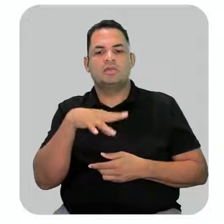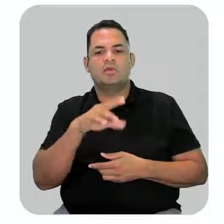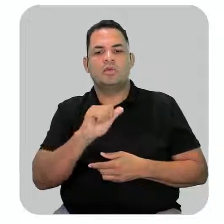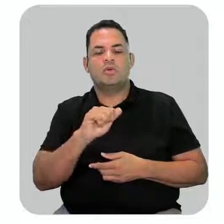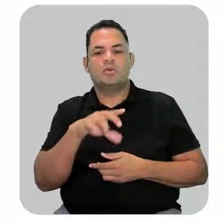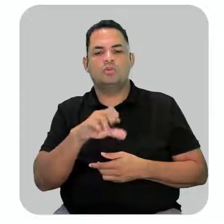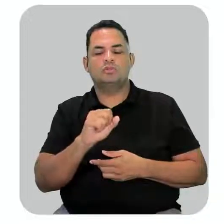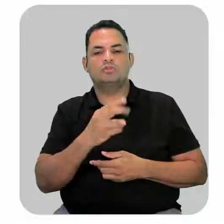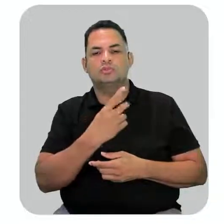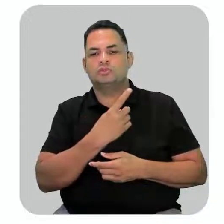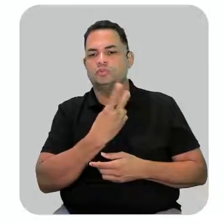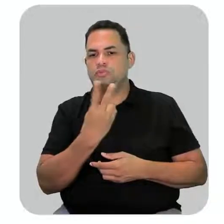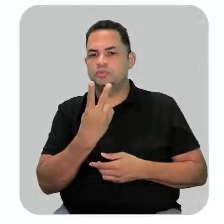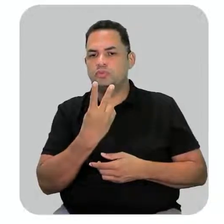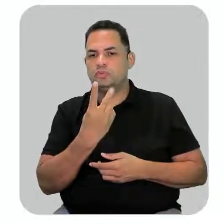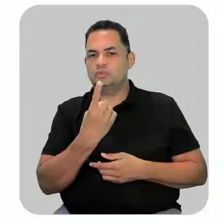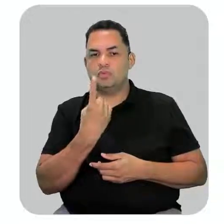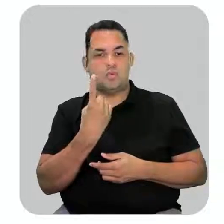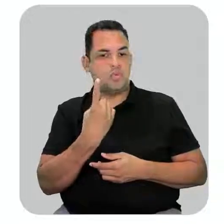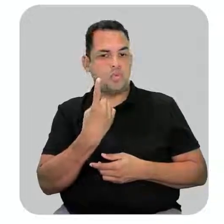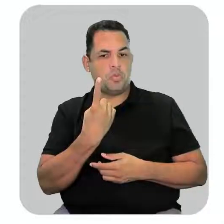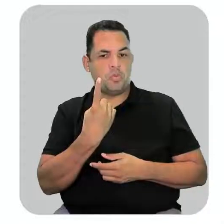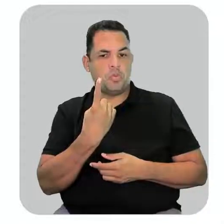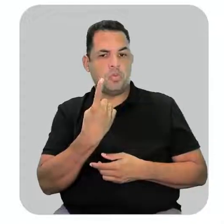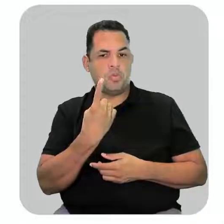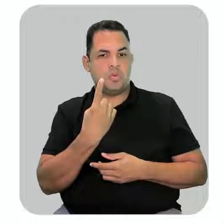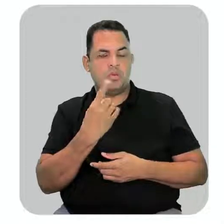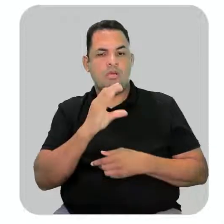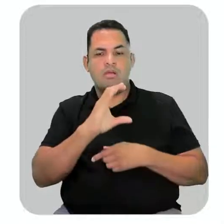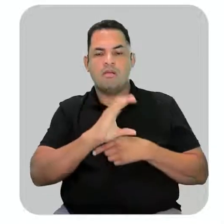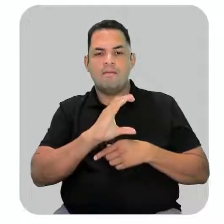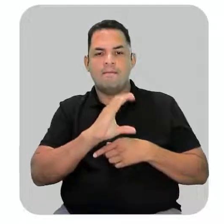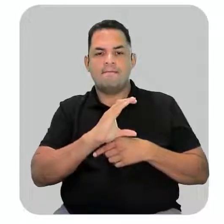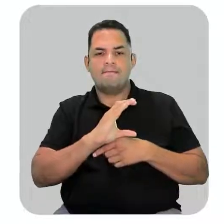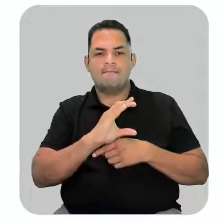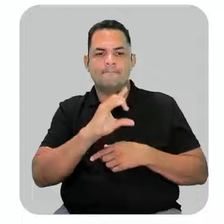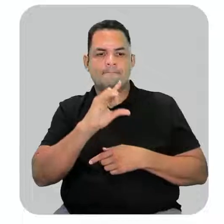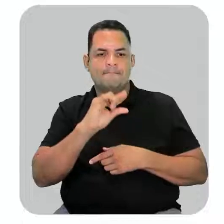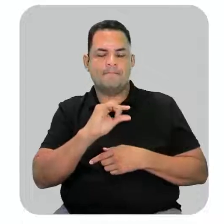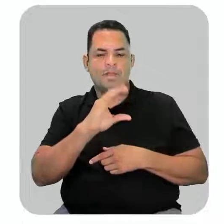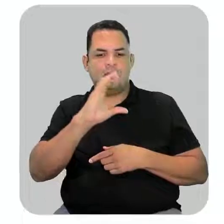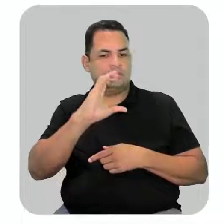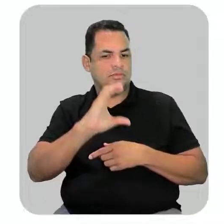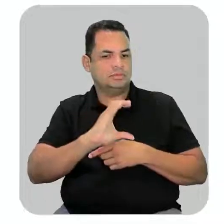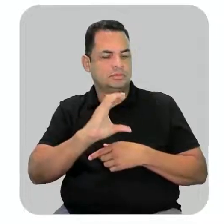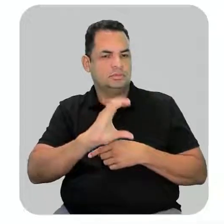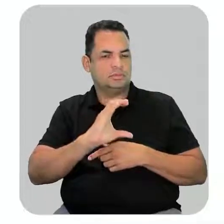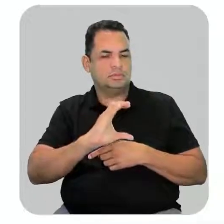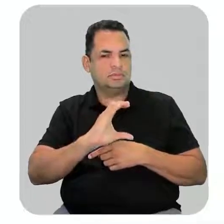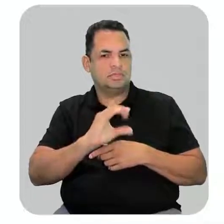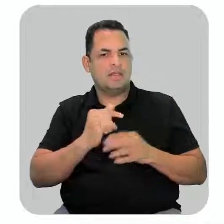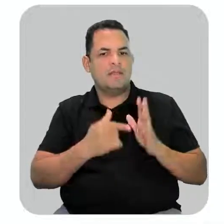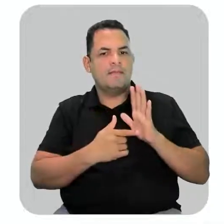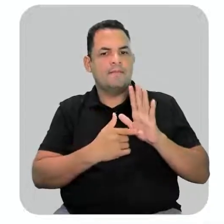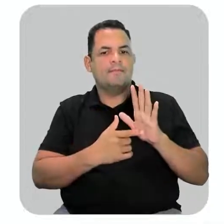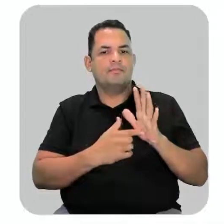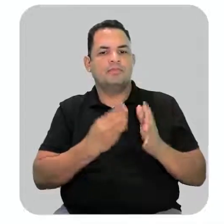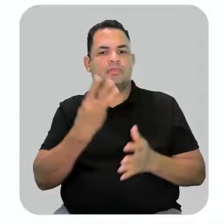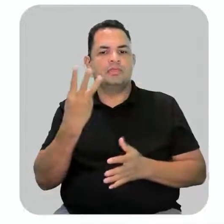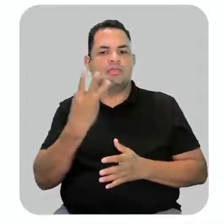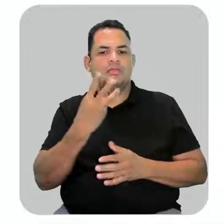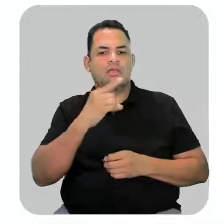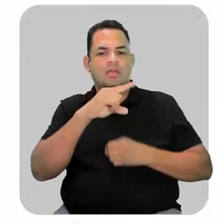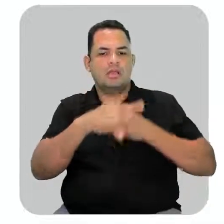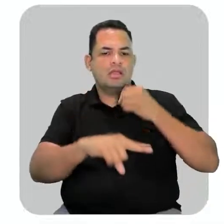ou apenas um carbono. A menor cetona que existe, ela apresenta três